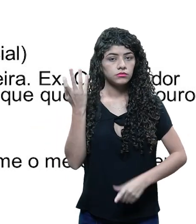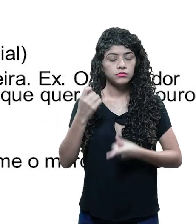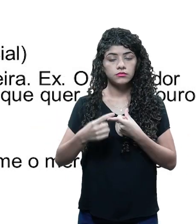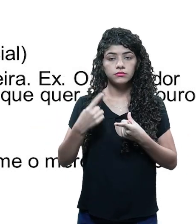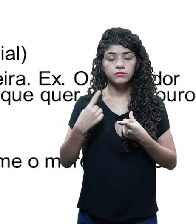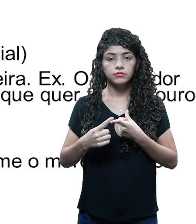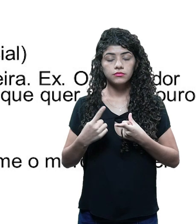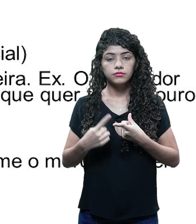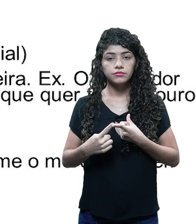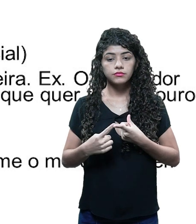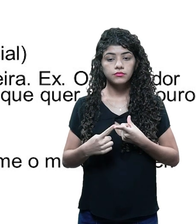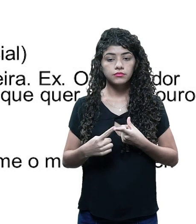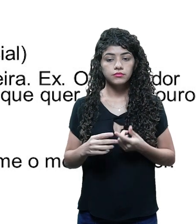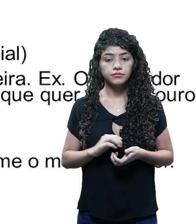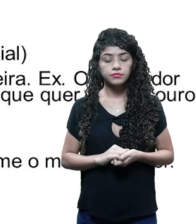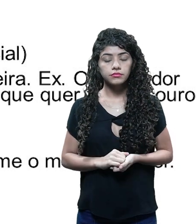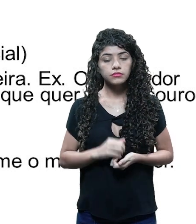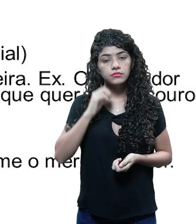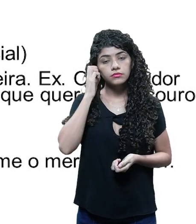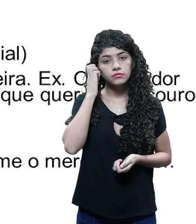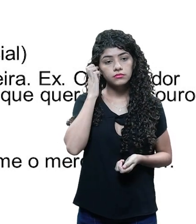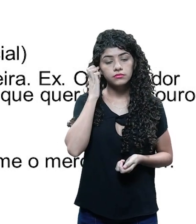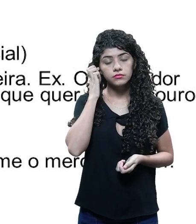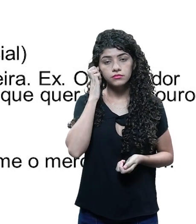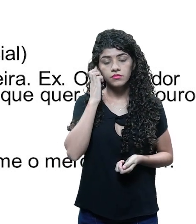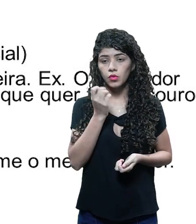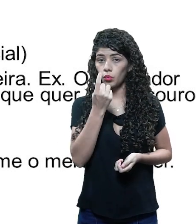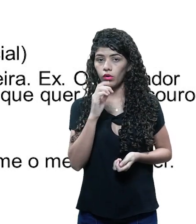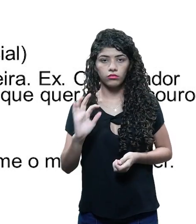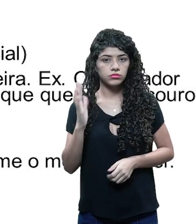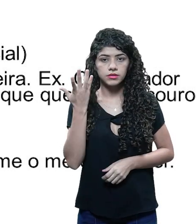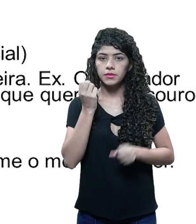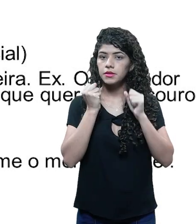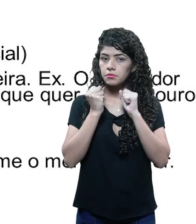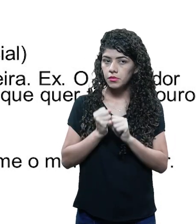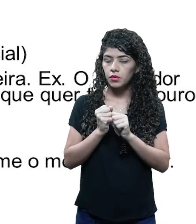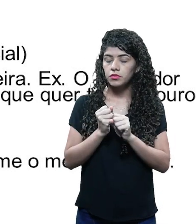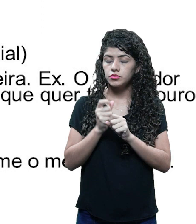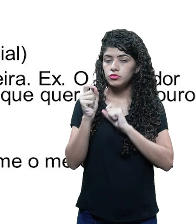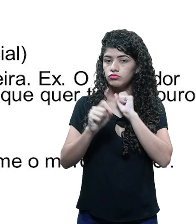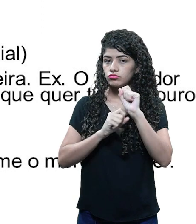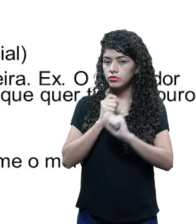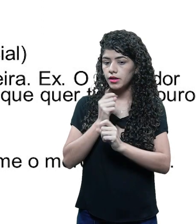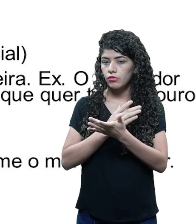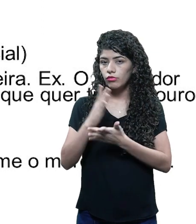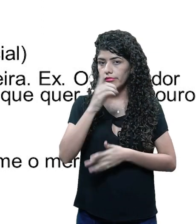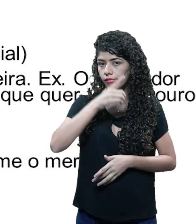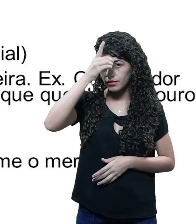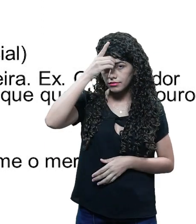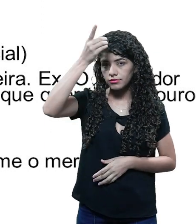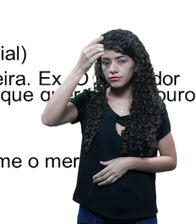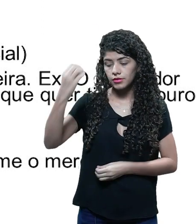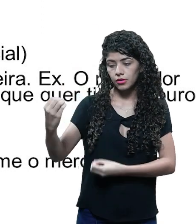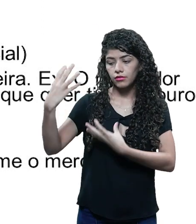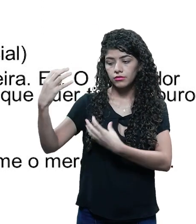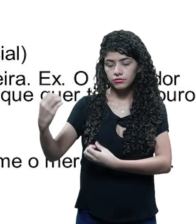um mínimo acontecimento pode dar origem a uma ideia,